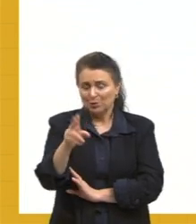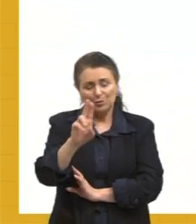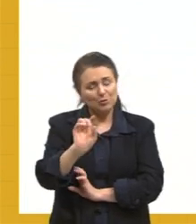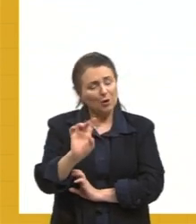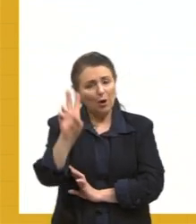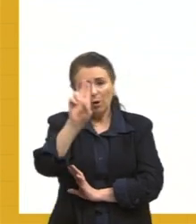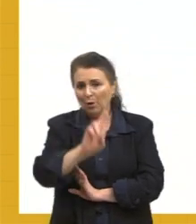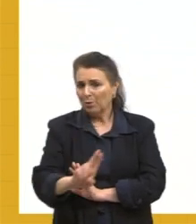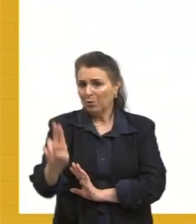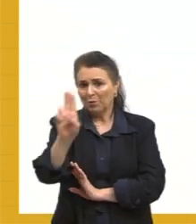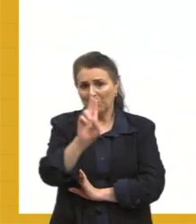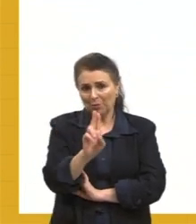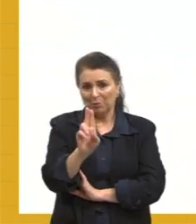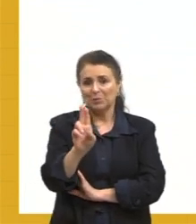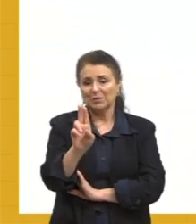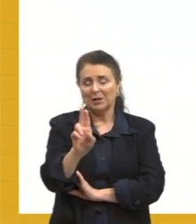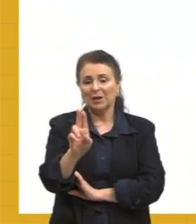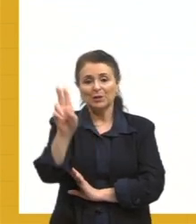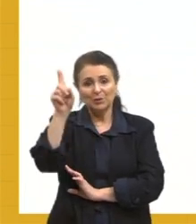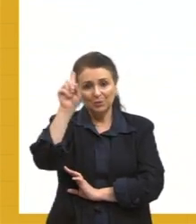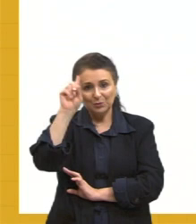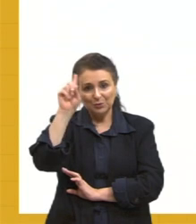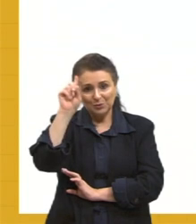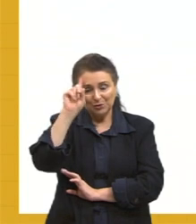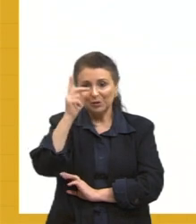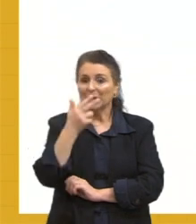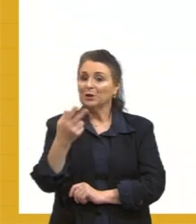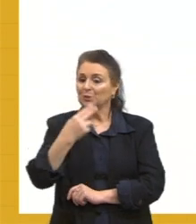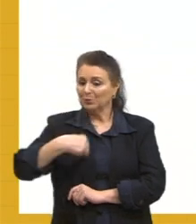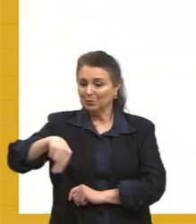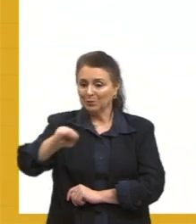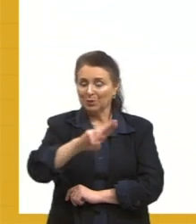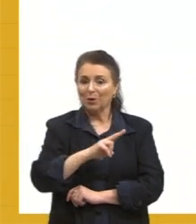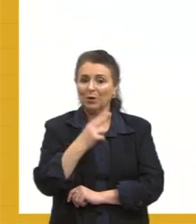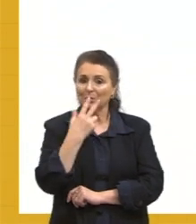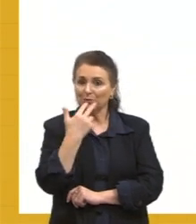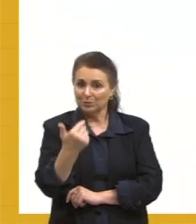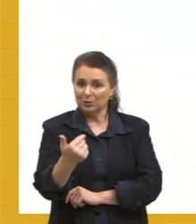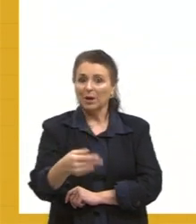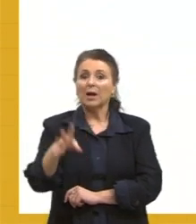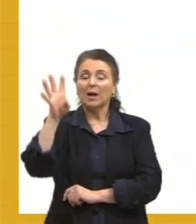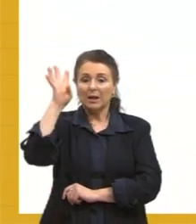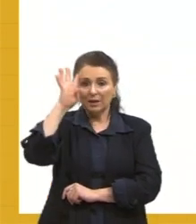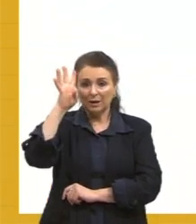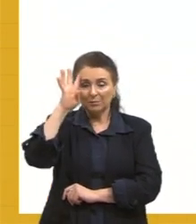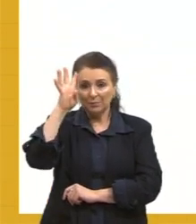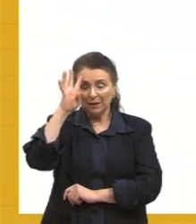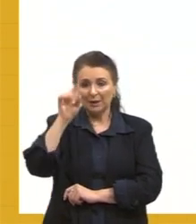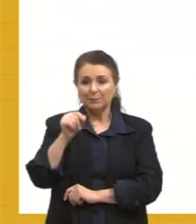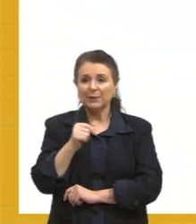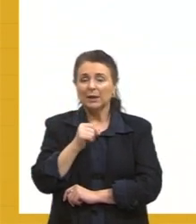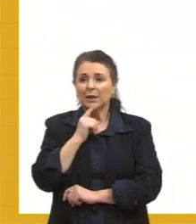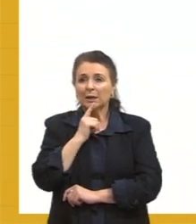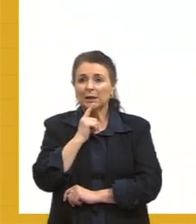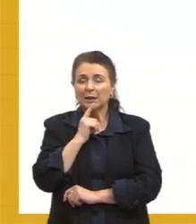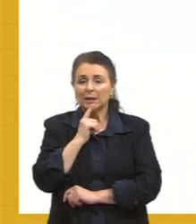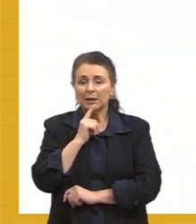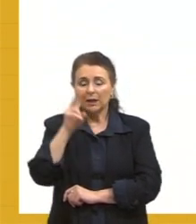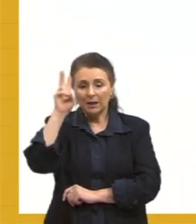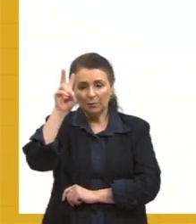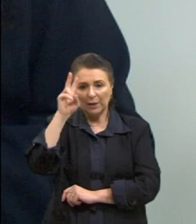acrescentou elas aí no nosso idioma. Daí, lembrei dos alimentos diet light, que qualquer